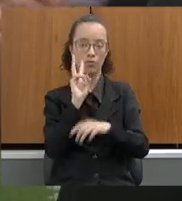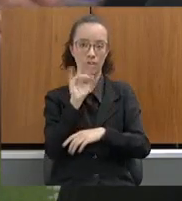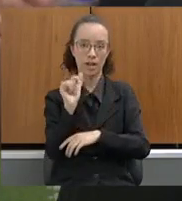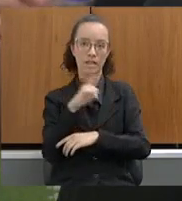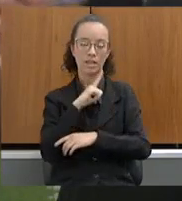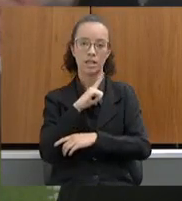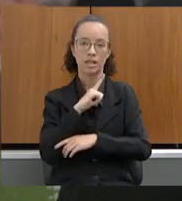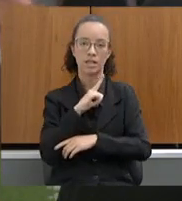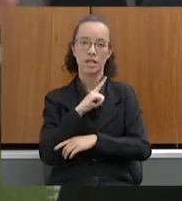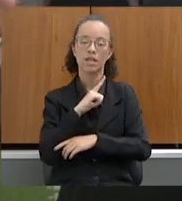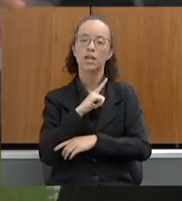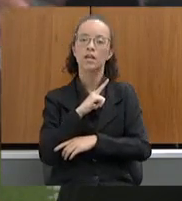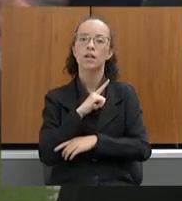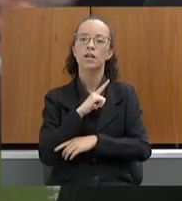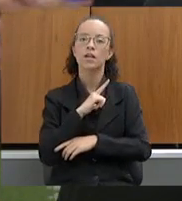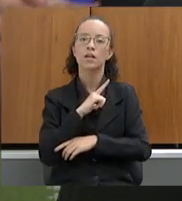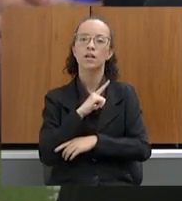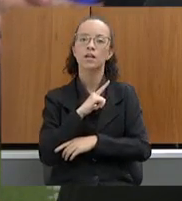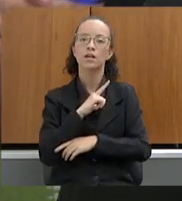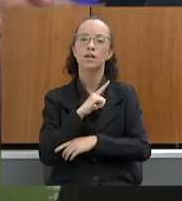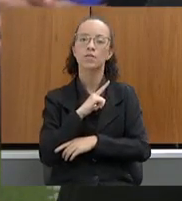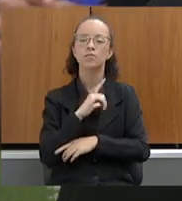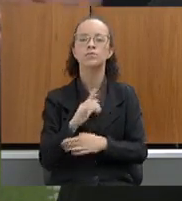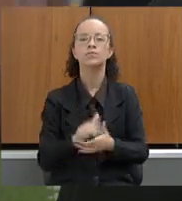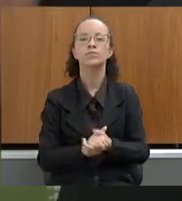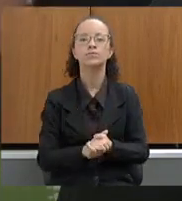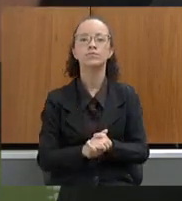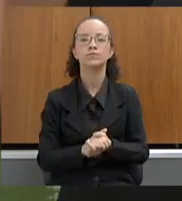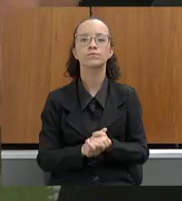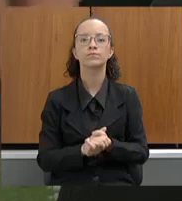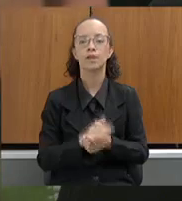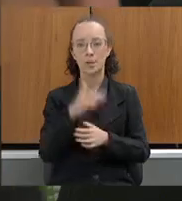desse... se eu tiver o coro agora.